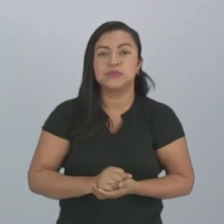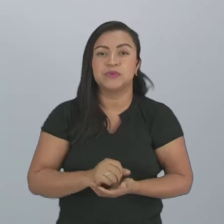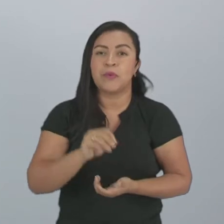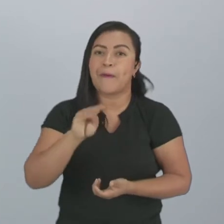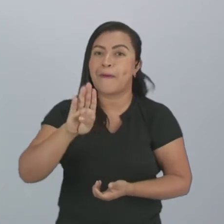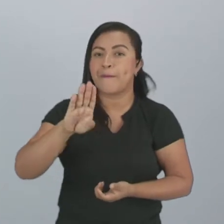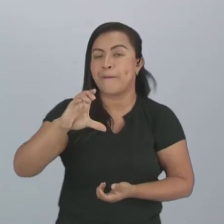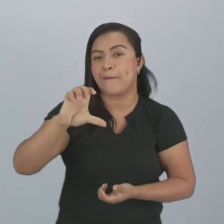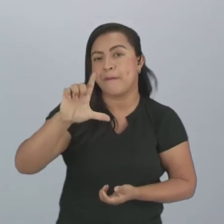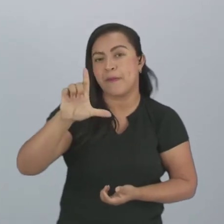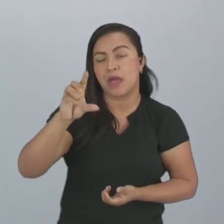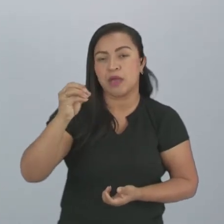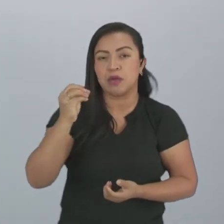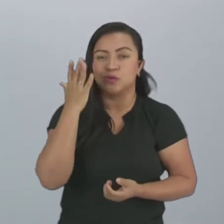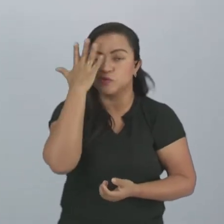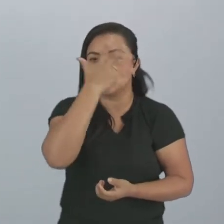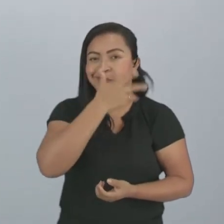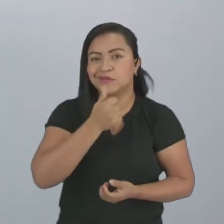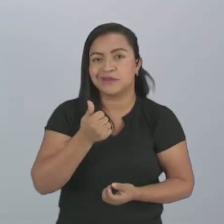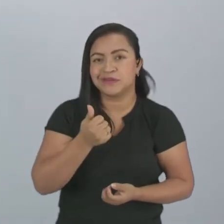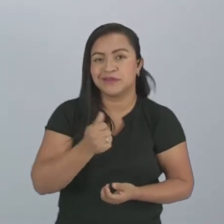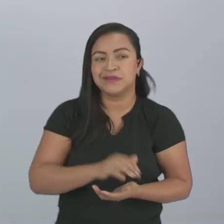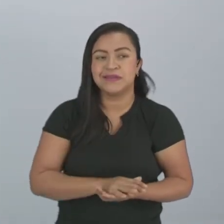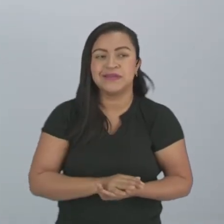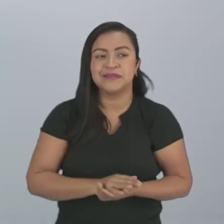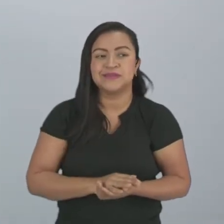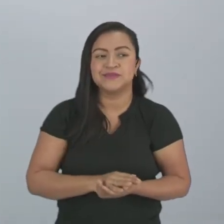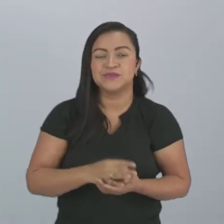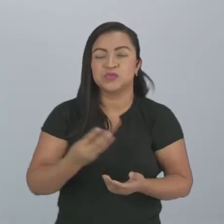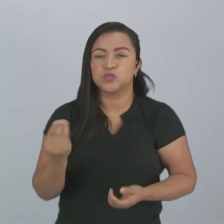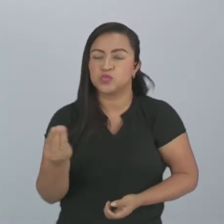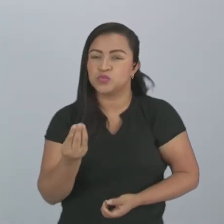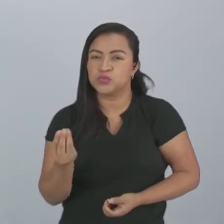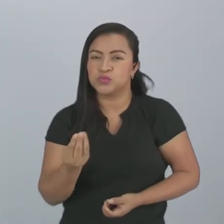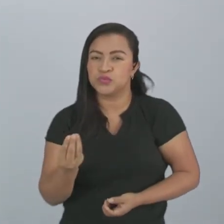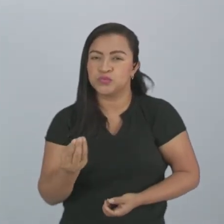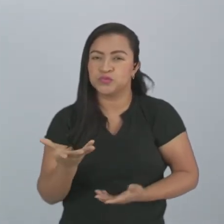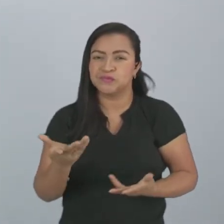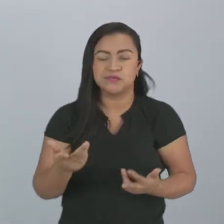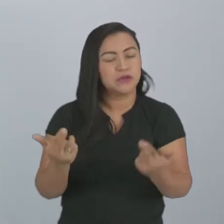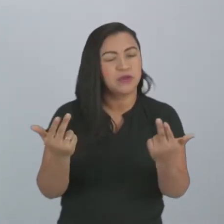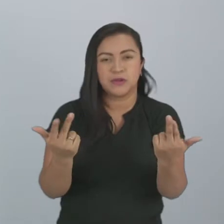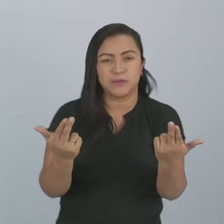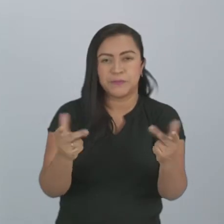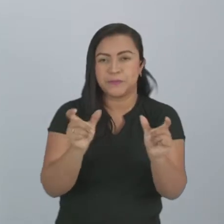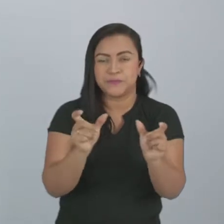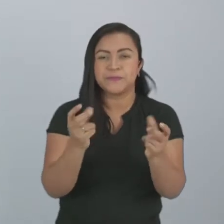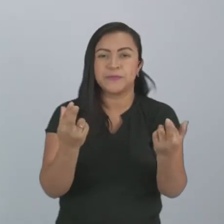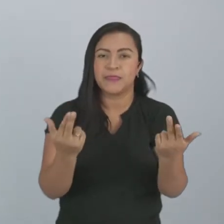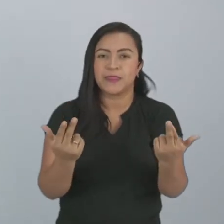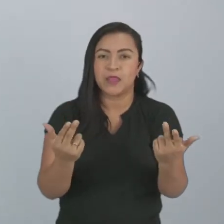Tá? Gato. Uma expressão um pouco mais de gíria, né? Significa a mesma coisa. Quando eu falo antônimo,